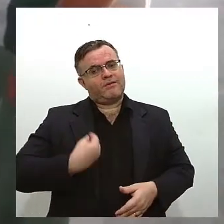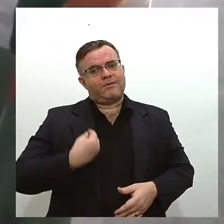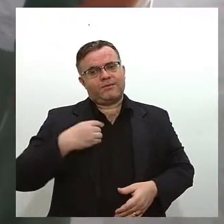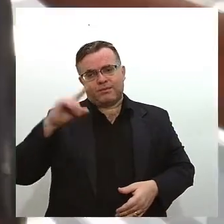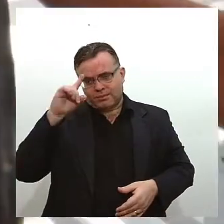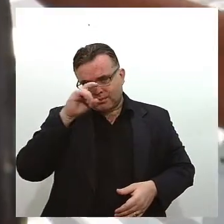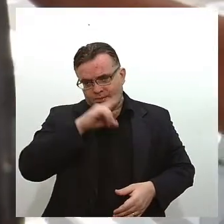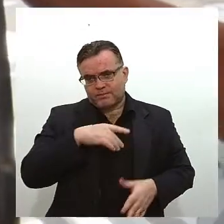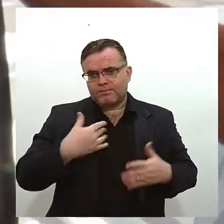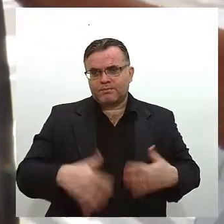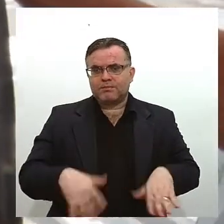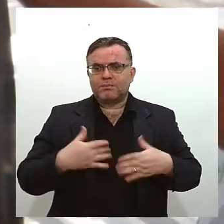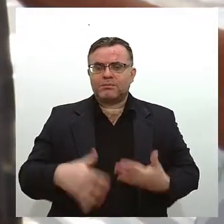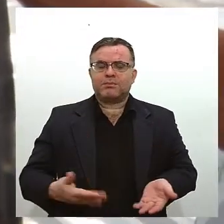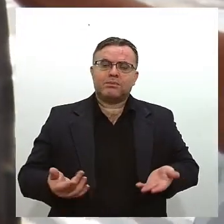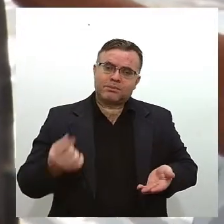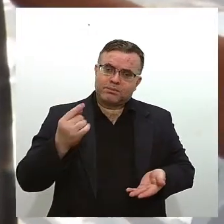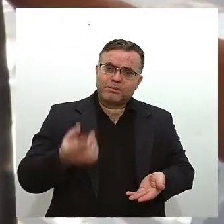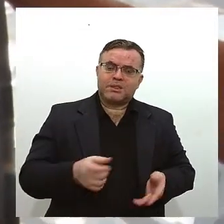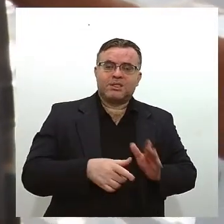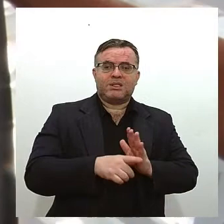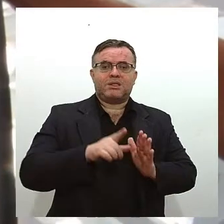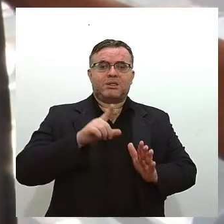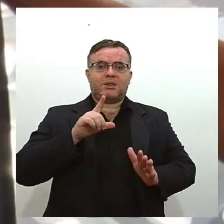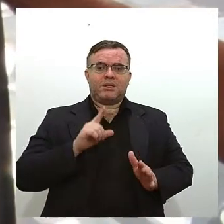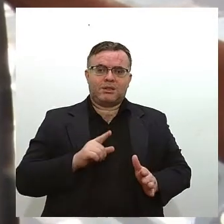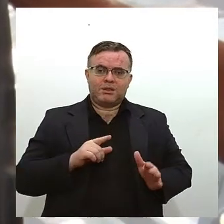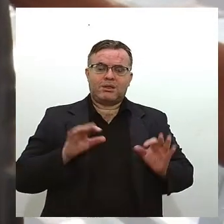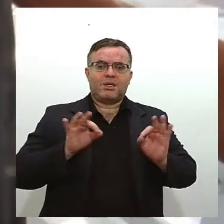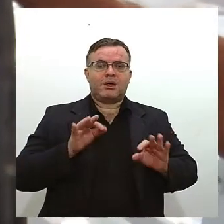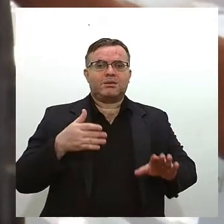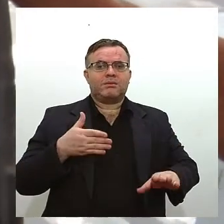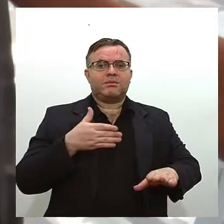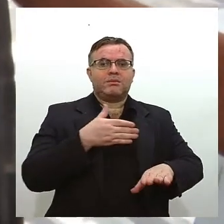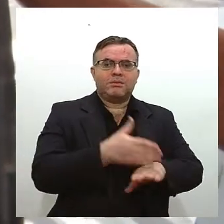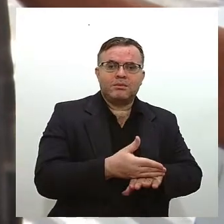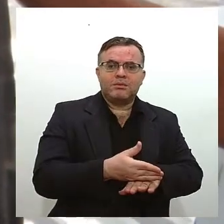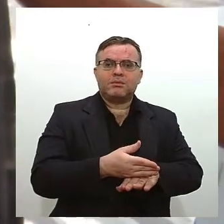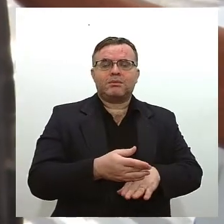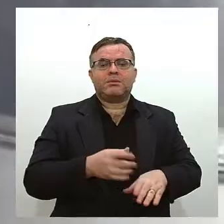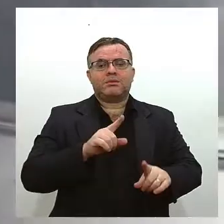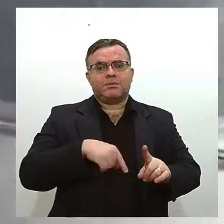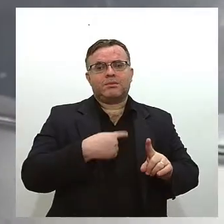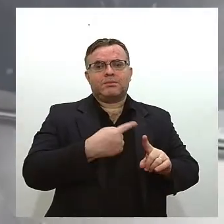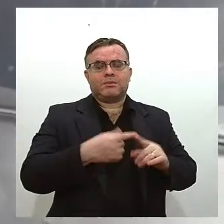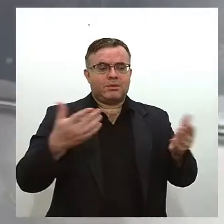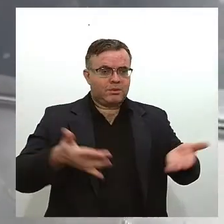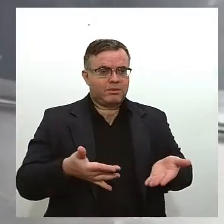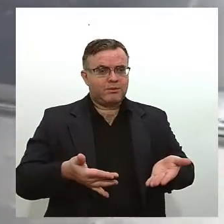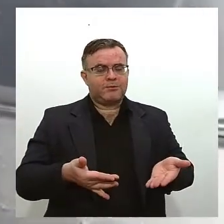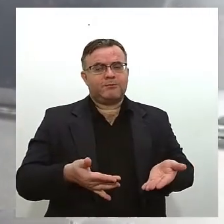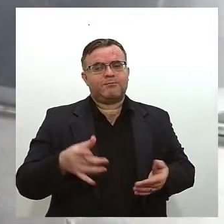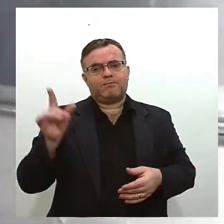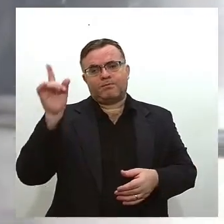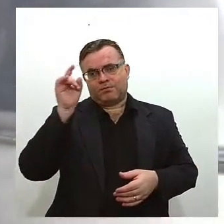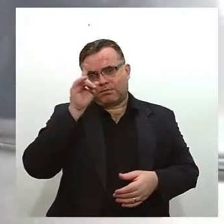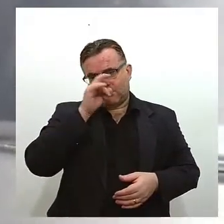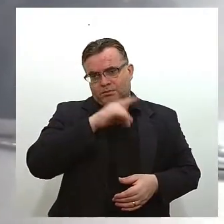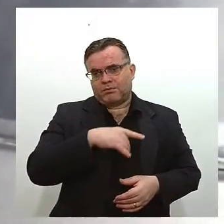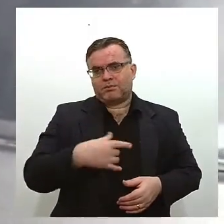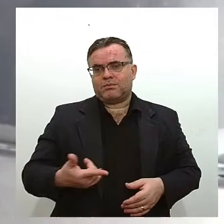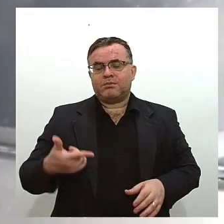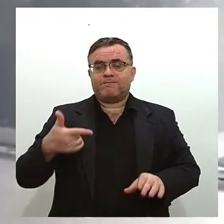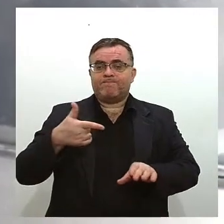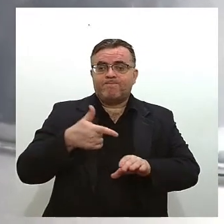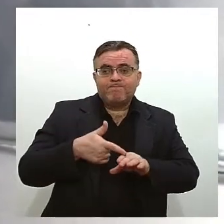difícil. E se antes quando ela chegava no posto mandava completar o tanque hoje o carro é abastecido